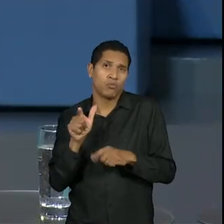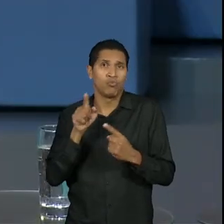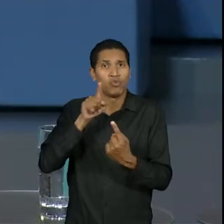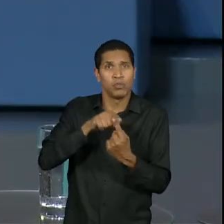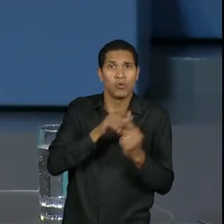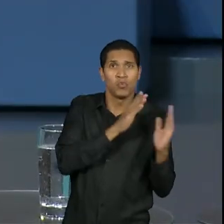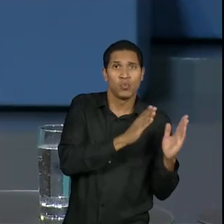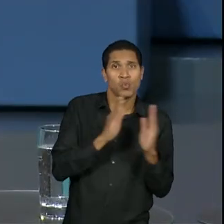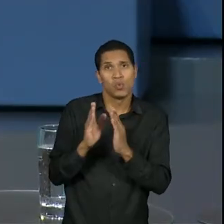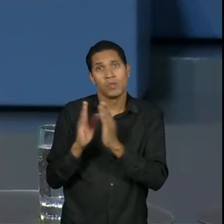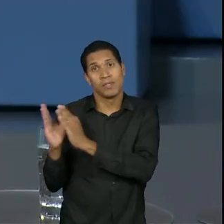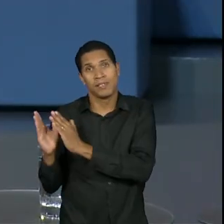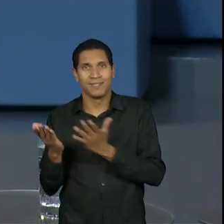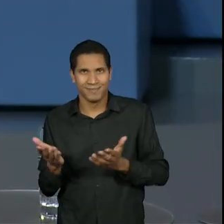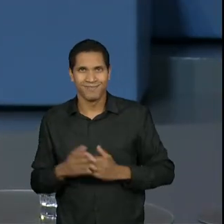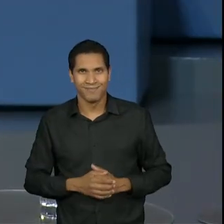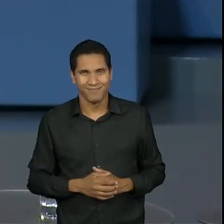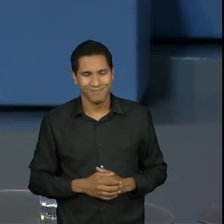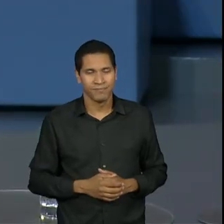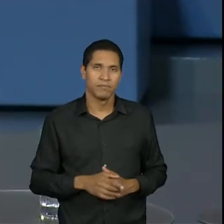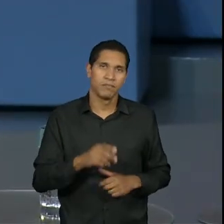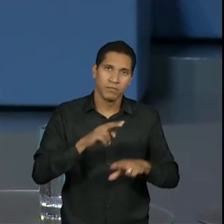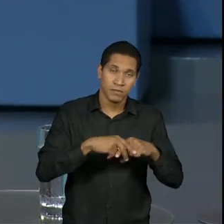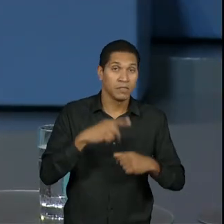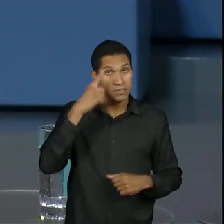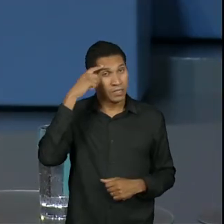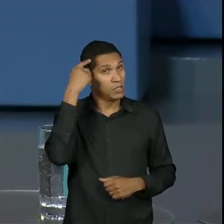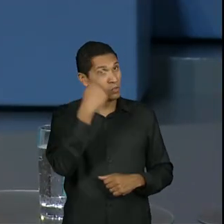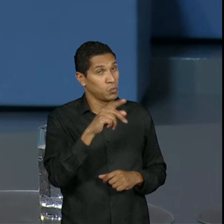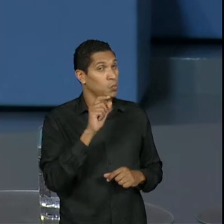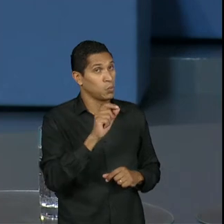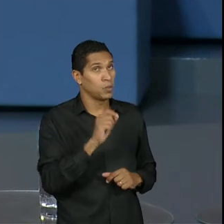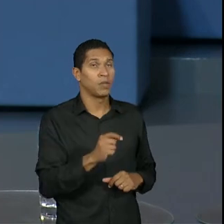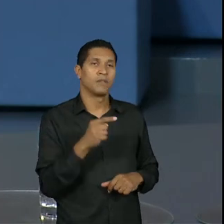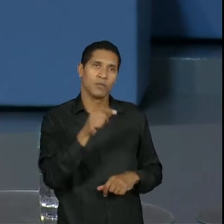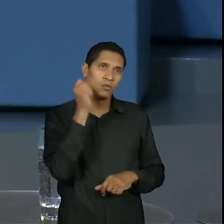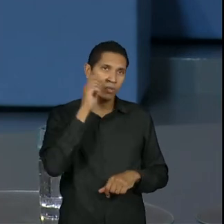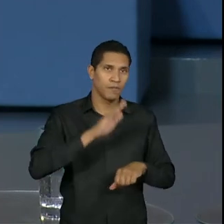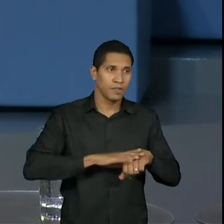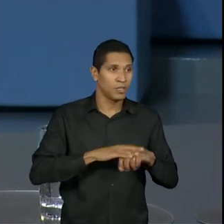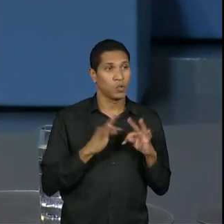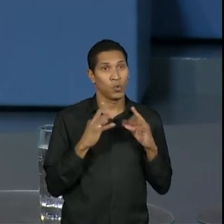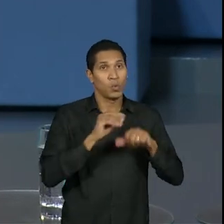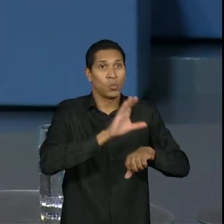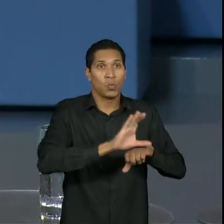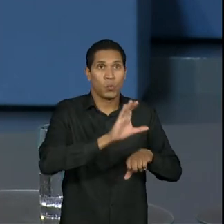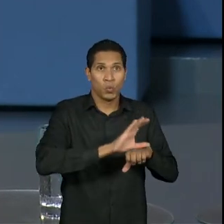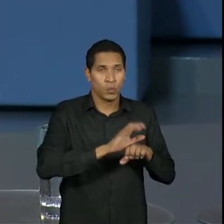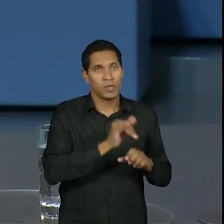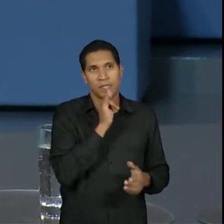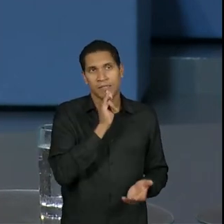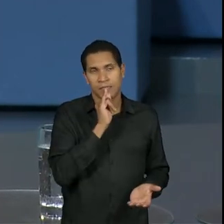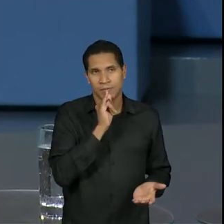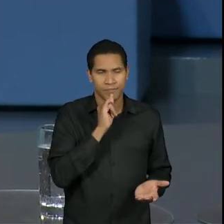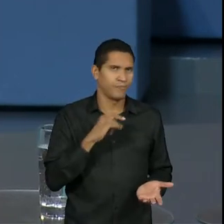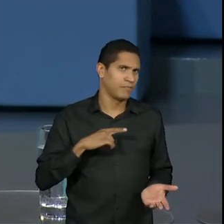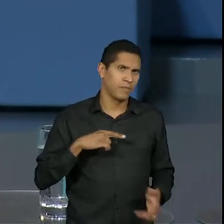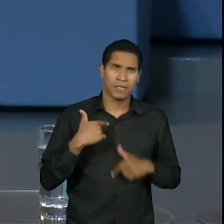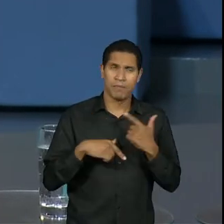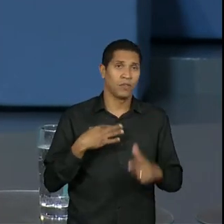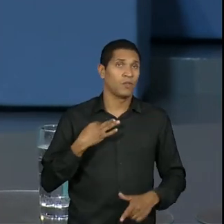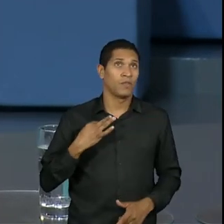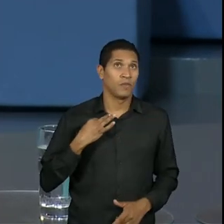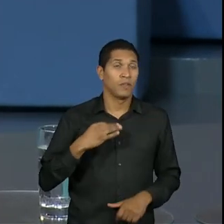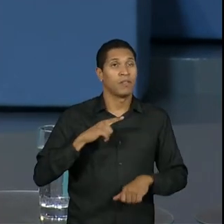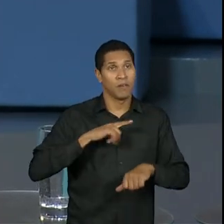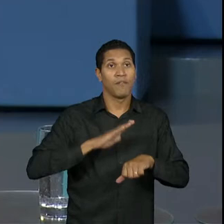ideia é o seguinte, você conseguir fazer todos os cursos ou trabalhos voluntários, eu, por exemplo, tenho muitos trabalhos